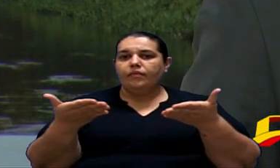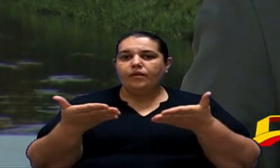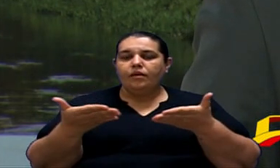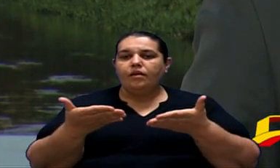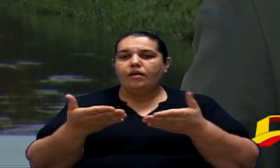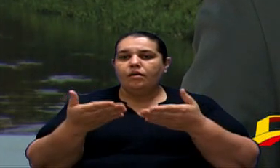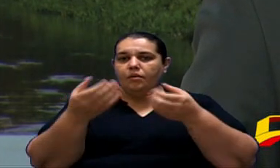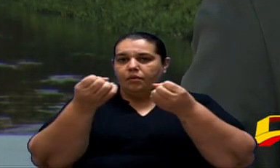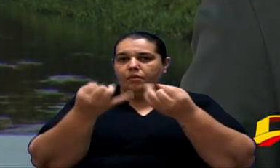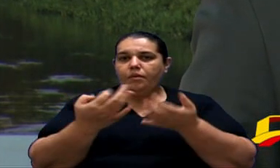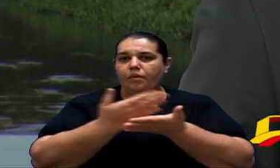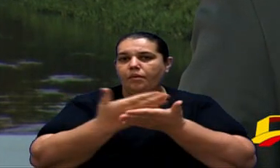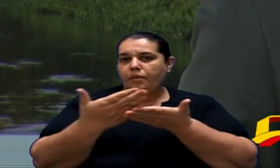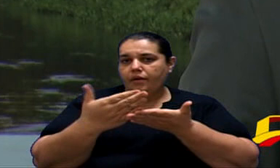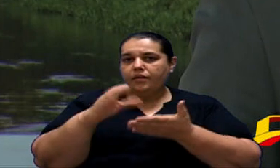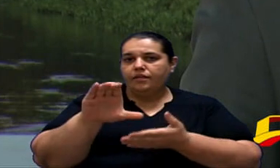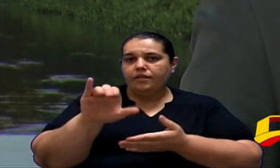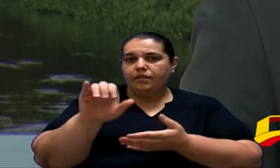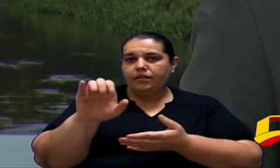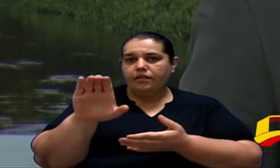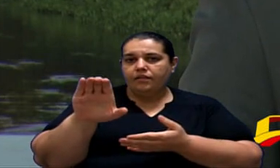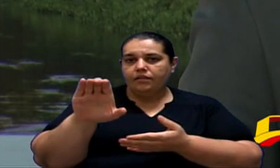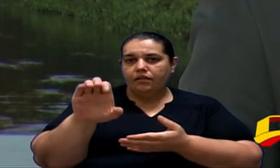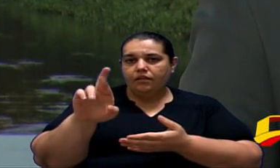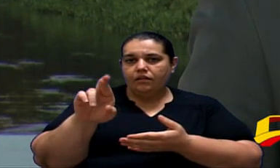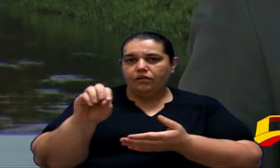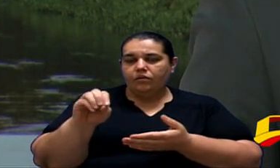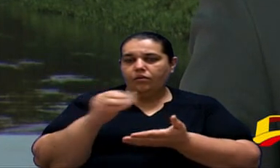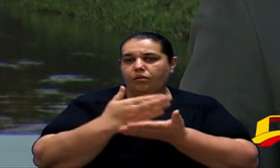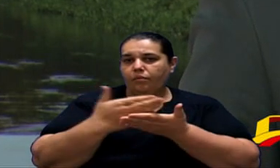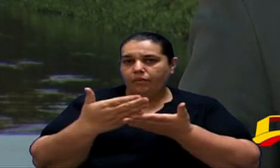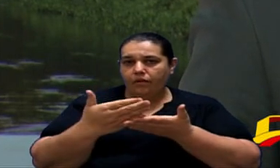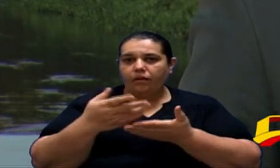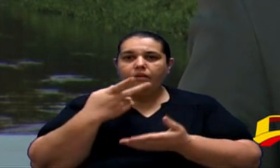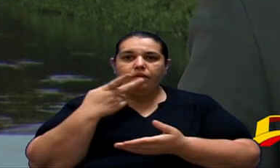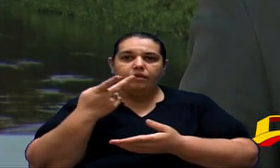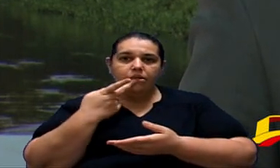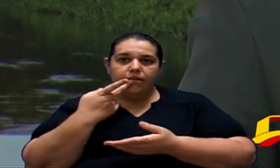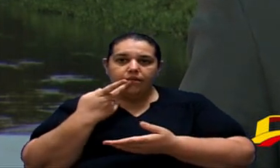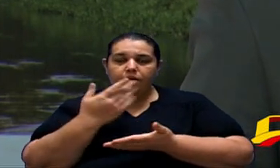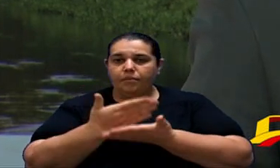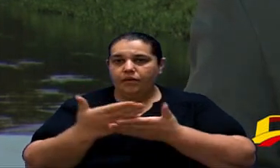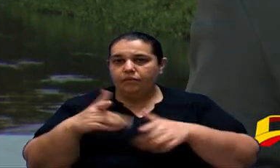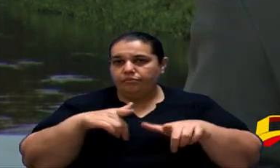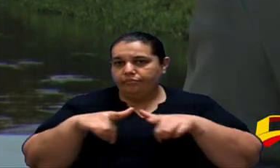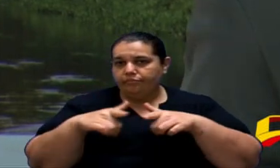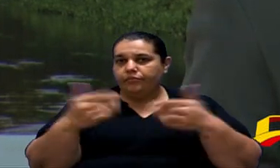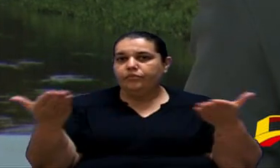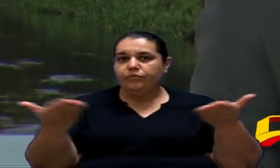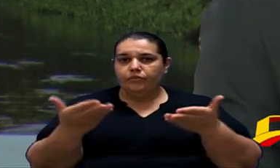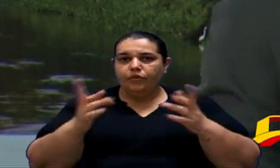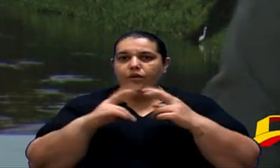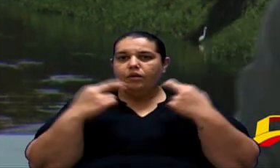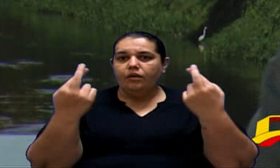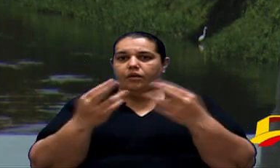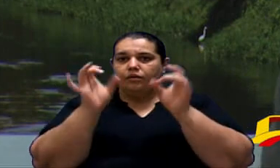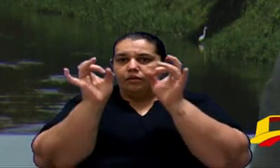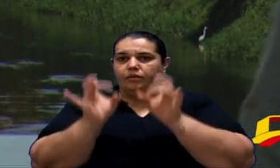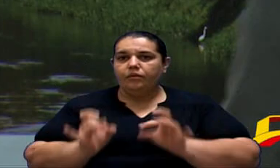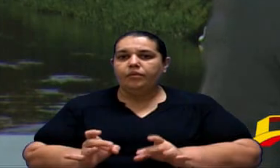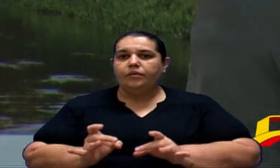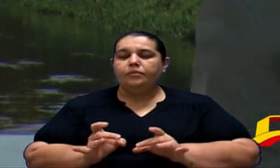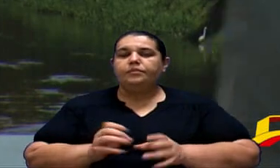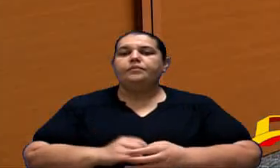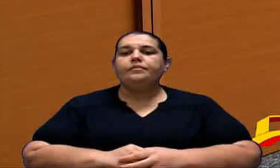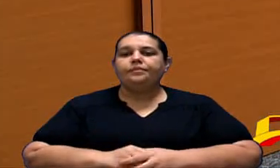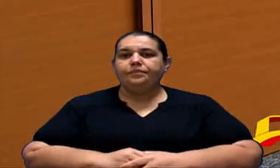excelentíssimo Vereador Cícero João Que a partir de agora Comanda os trabalhos Nesta Casa Legislativa E nesta audiência pública